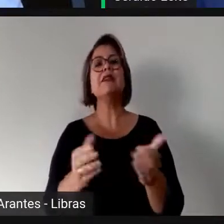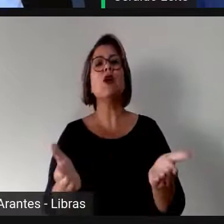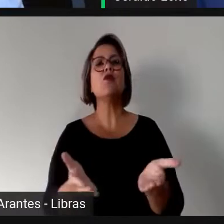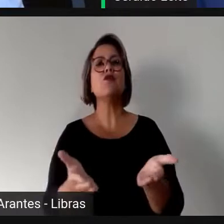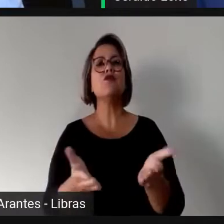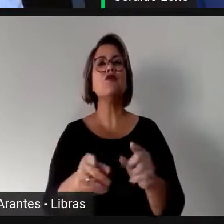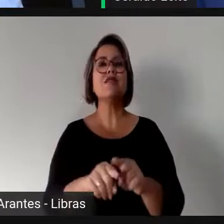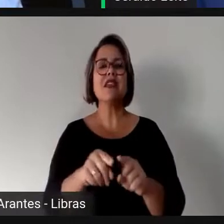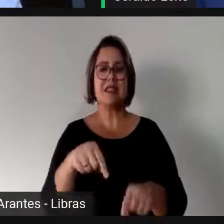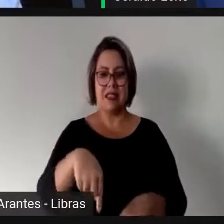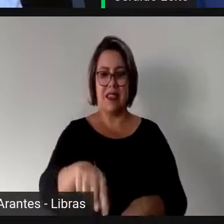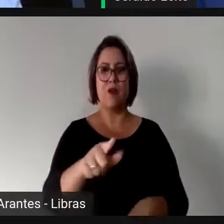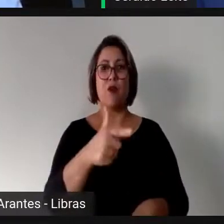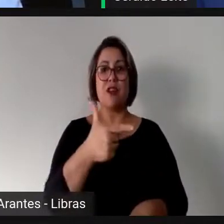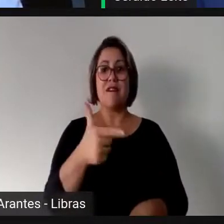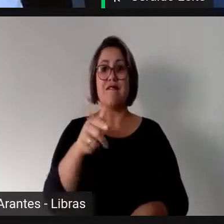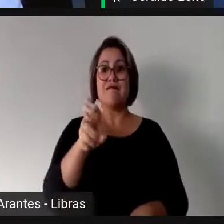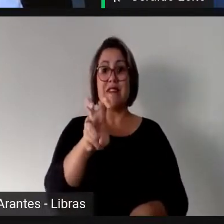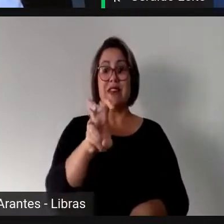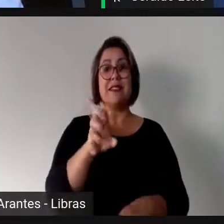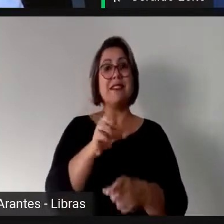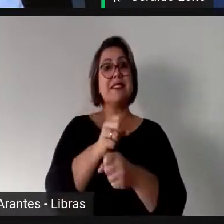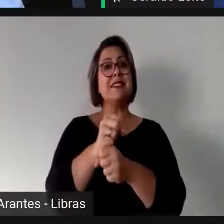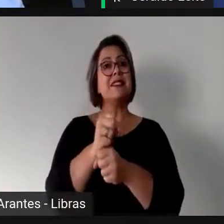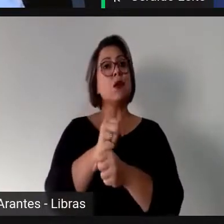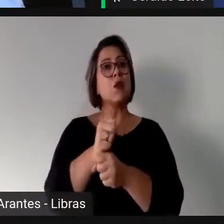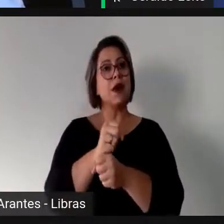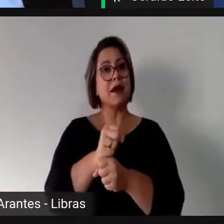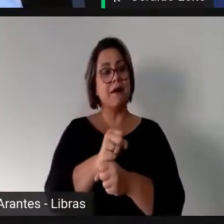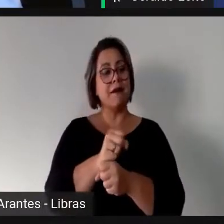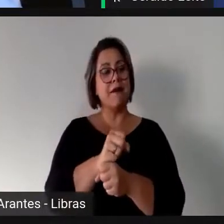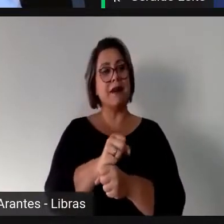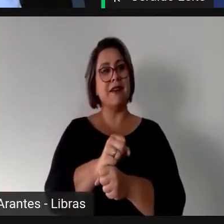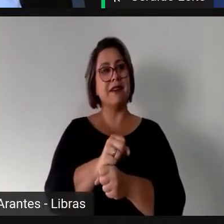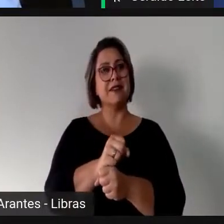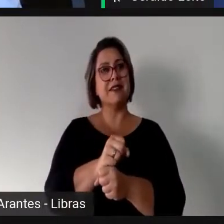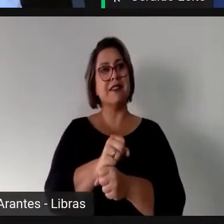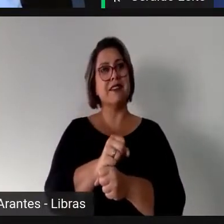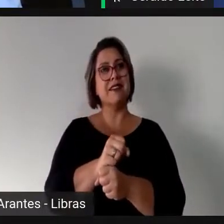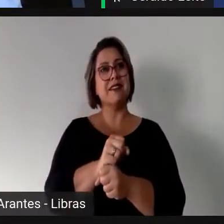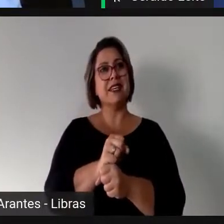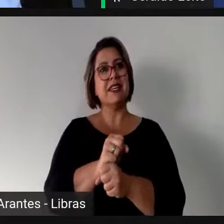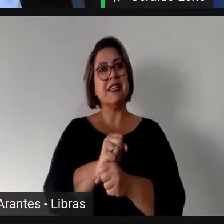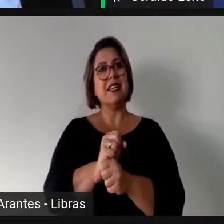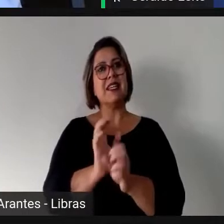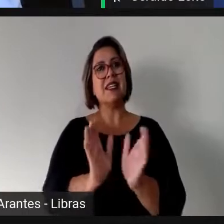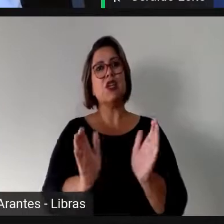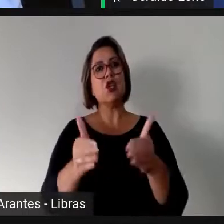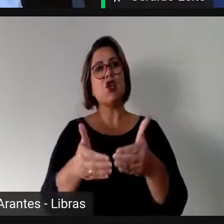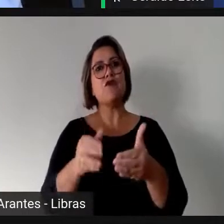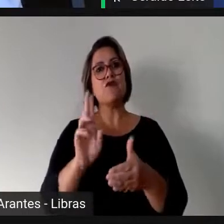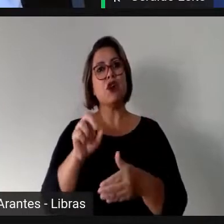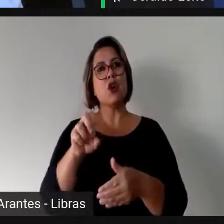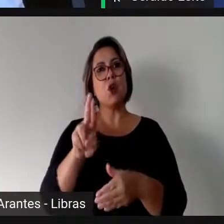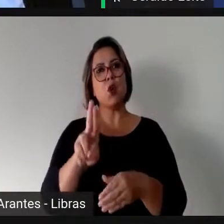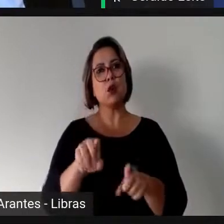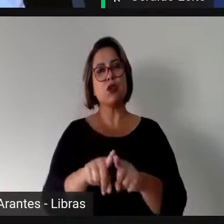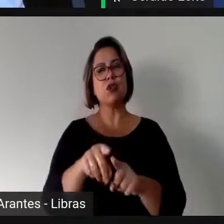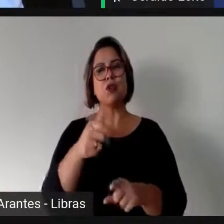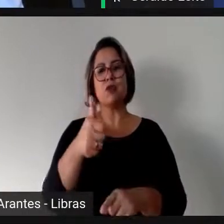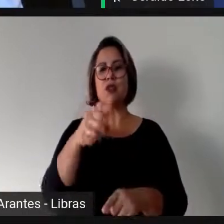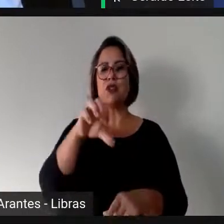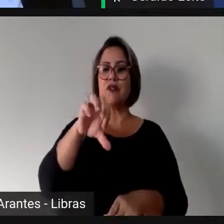os 25 anos da Conferência das Nações Unidas, né, em 1995, né,